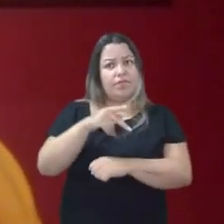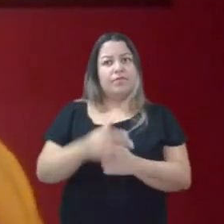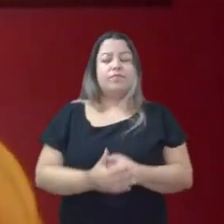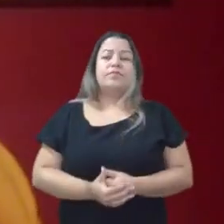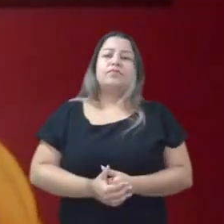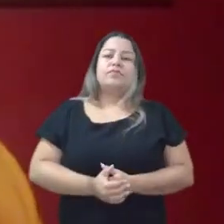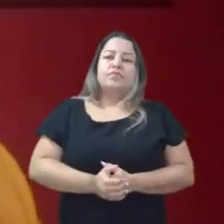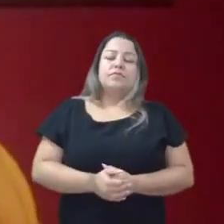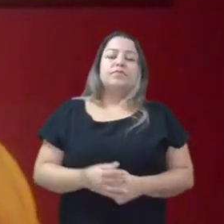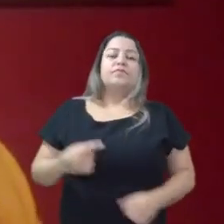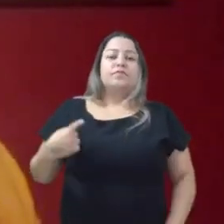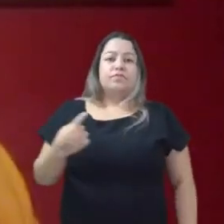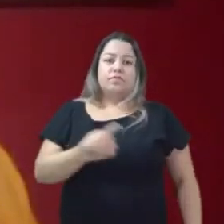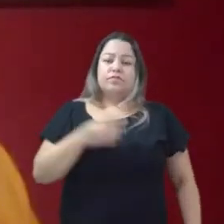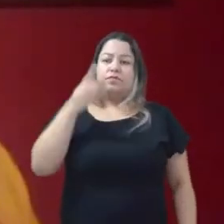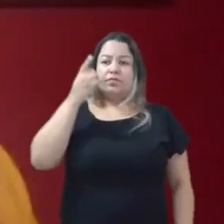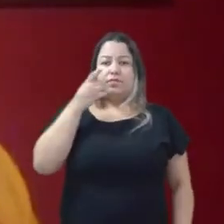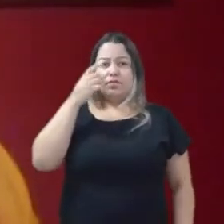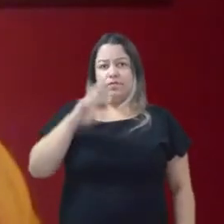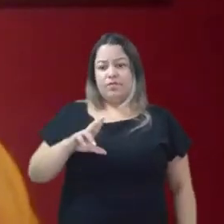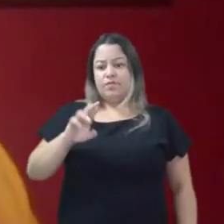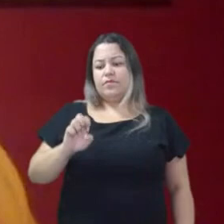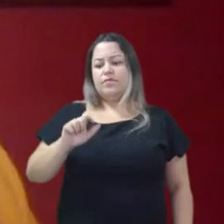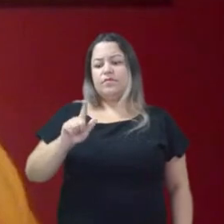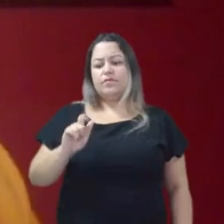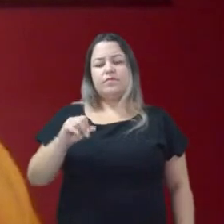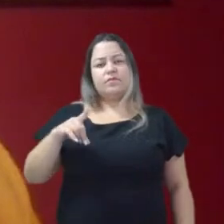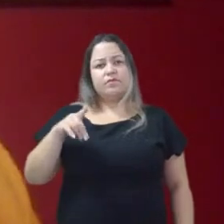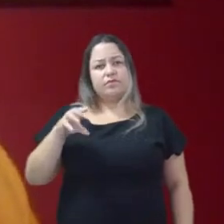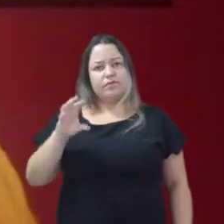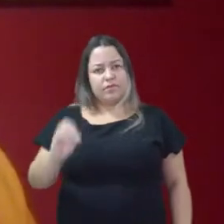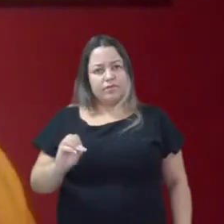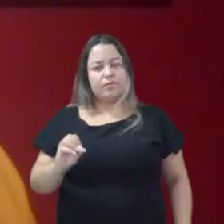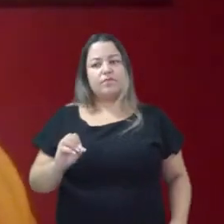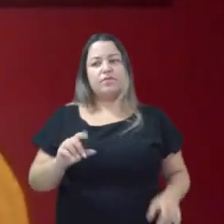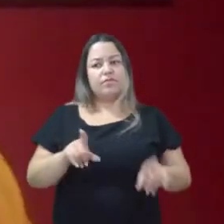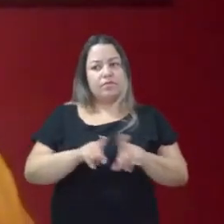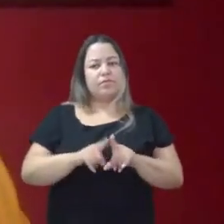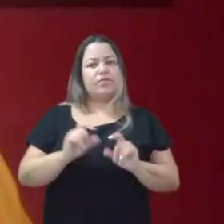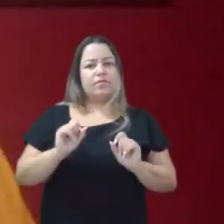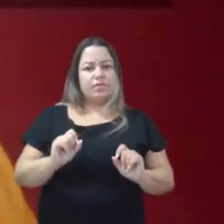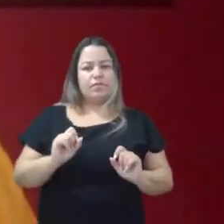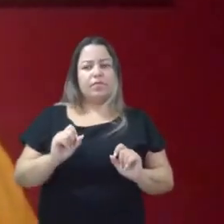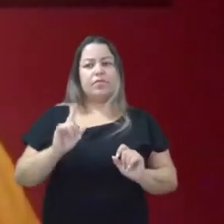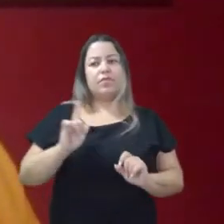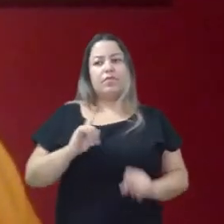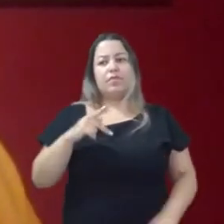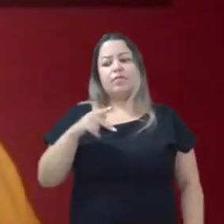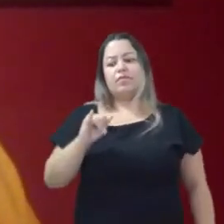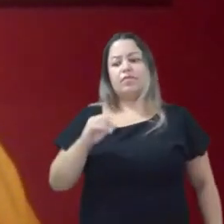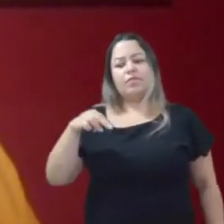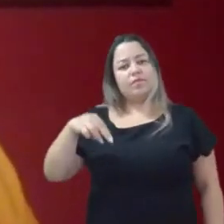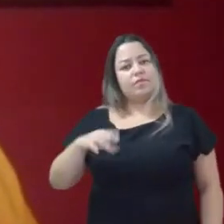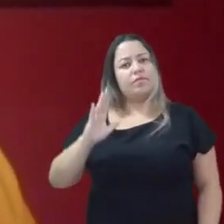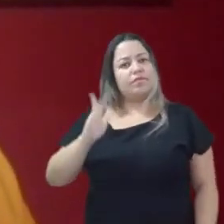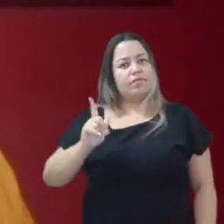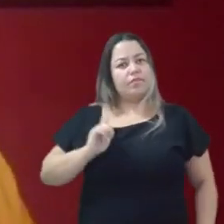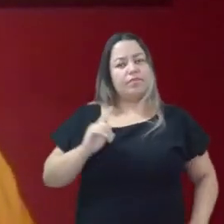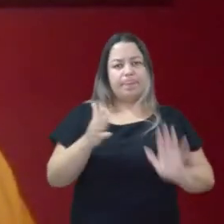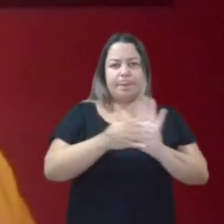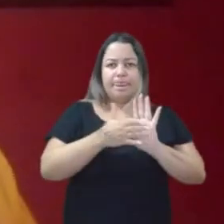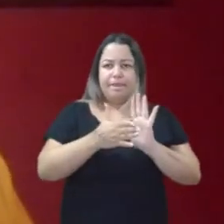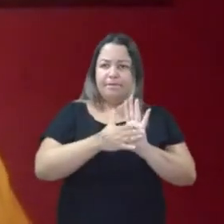nossos deputados do PT, como o Reginaldo Lopes, já tinham até proposição sobre isso. O senador Paim já tinha propósito sobre isso, estamos tendo aqui na